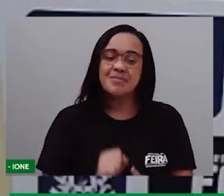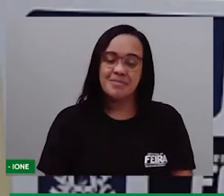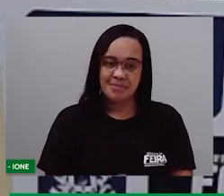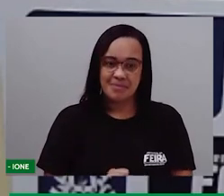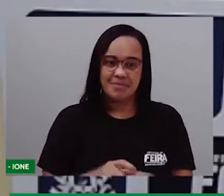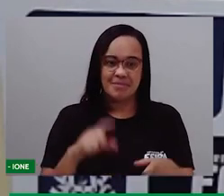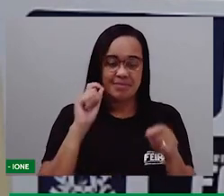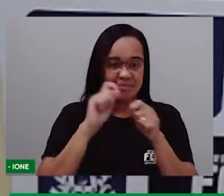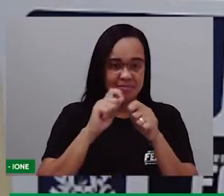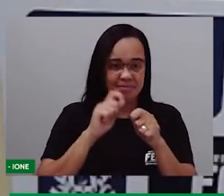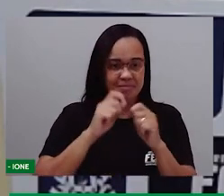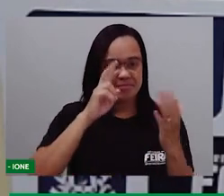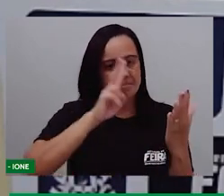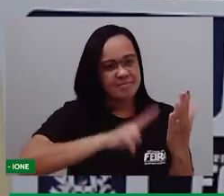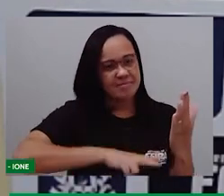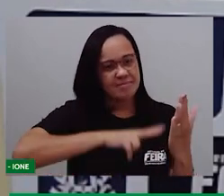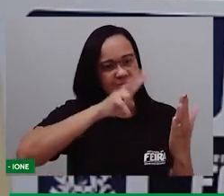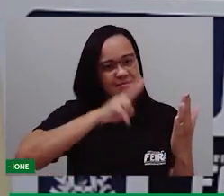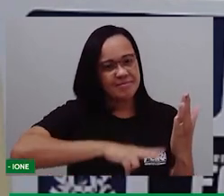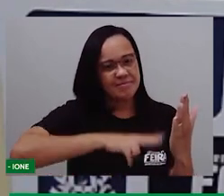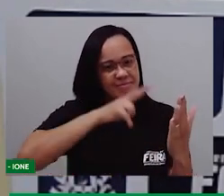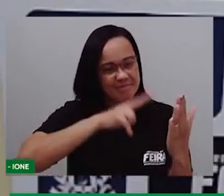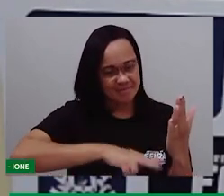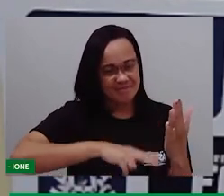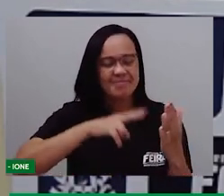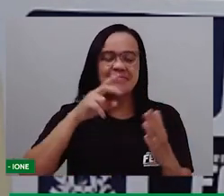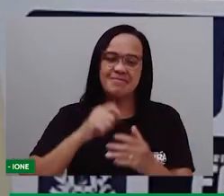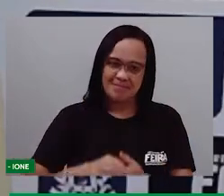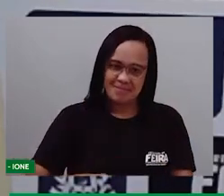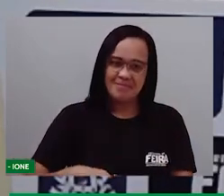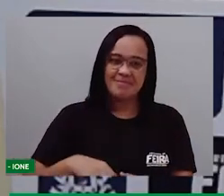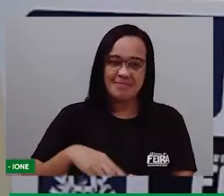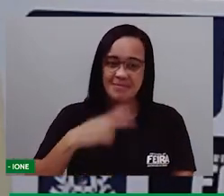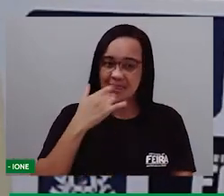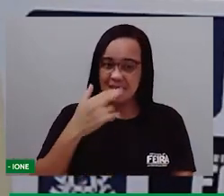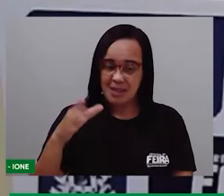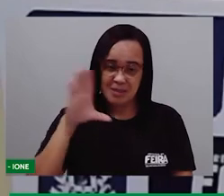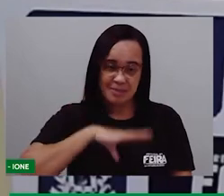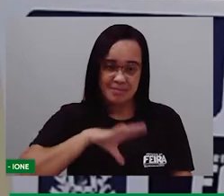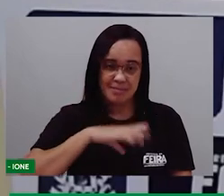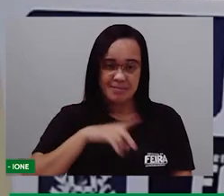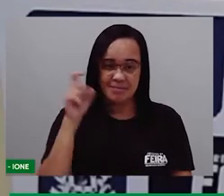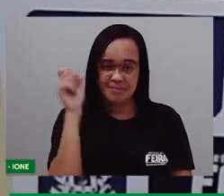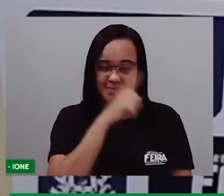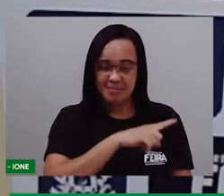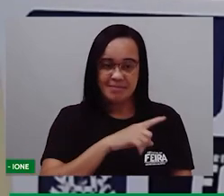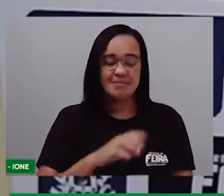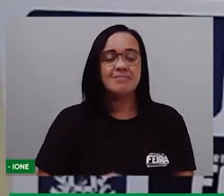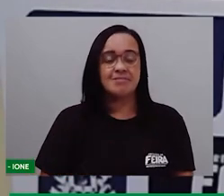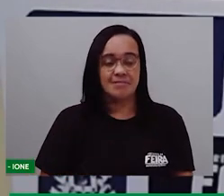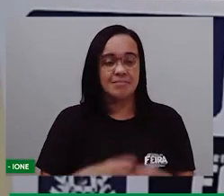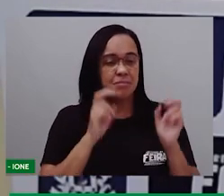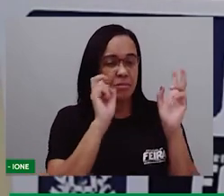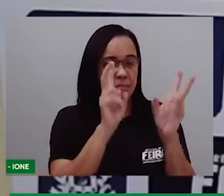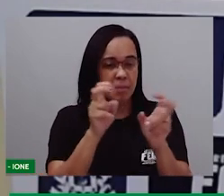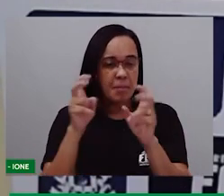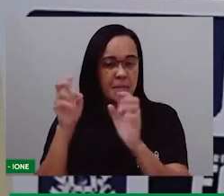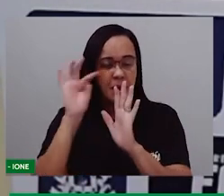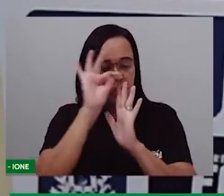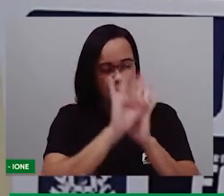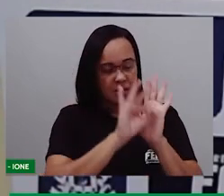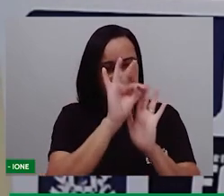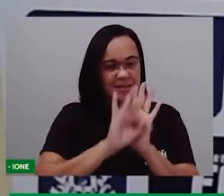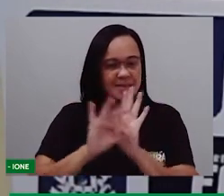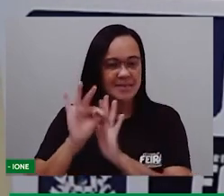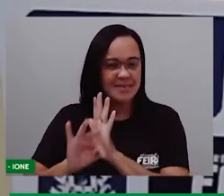a fazer a leitura de alguns trava-línguas, reconhecendo que nesses textos, que são divertidos,